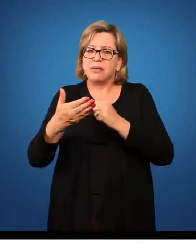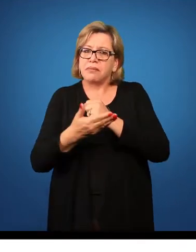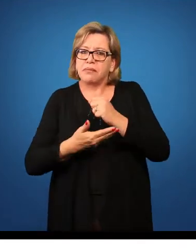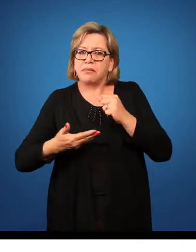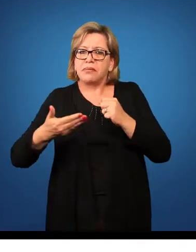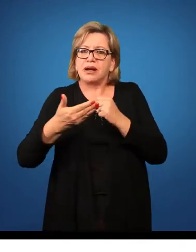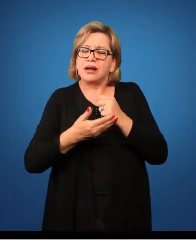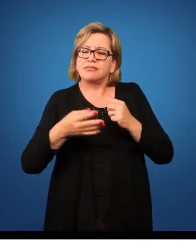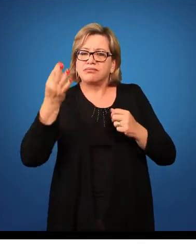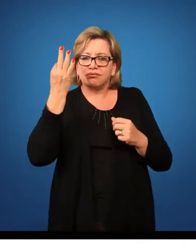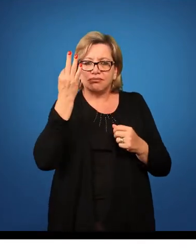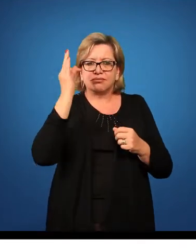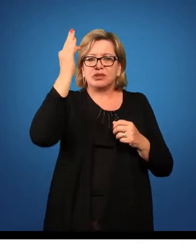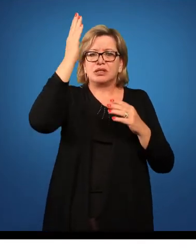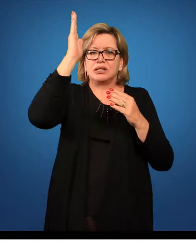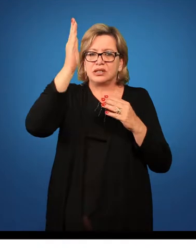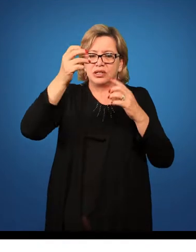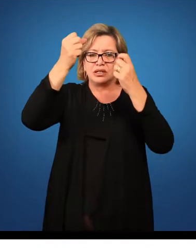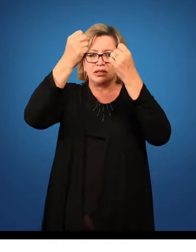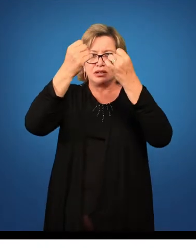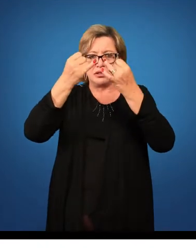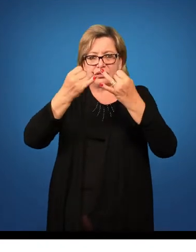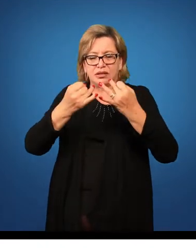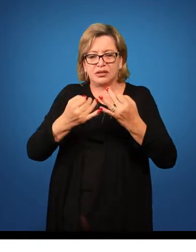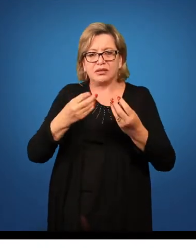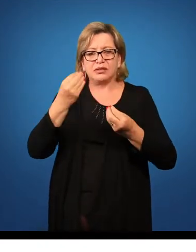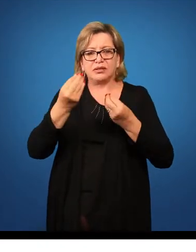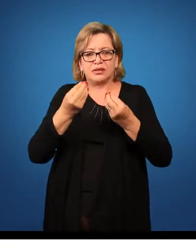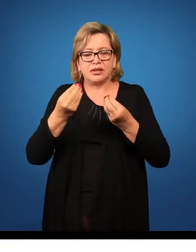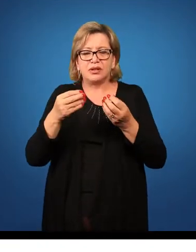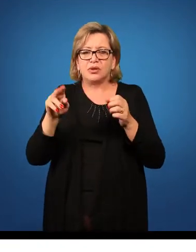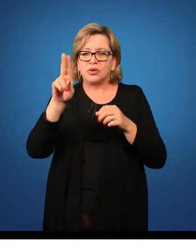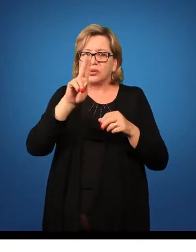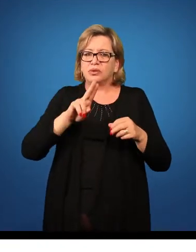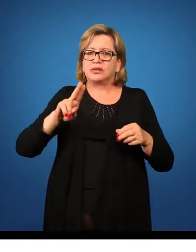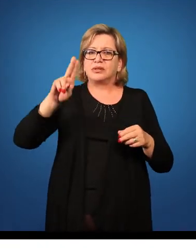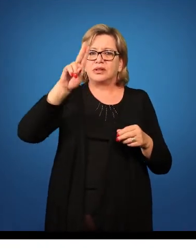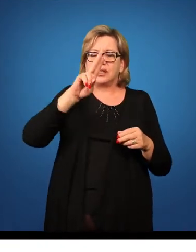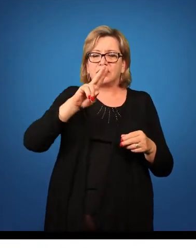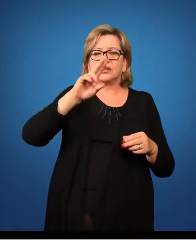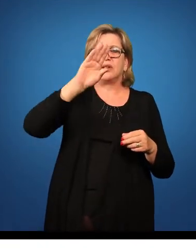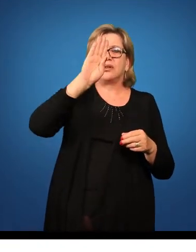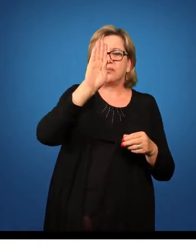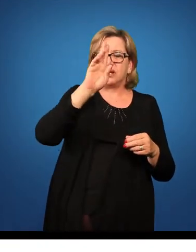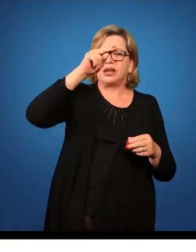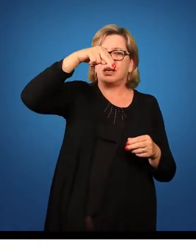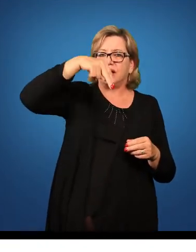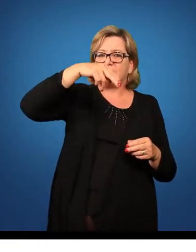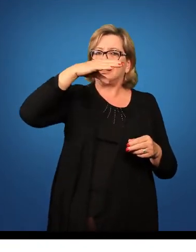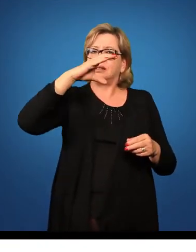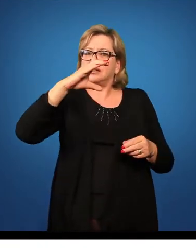como já foi falado, a partir da base nacional, a partir dos parâmetros, a partir das diretrizes